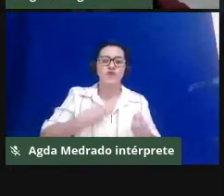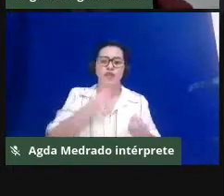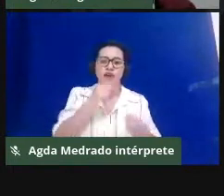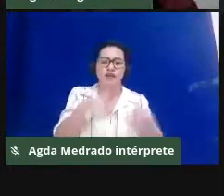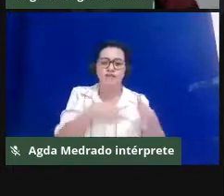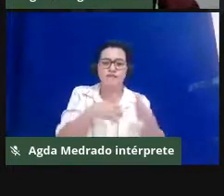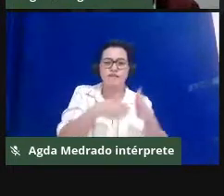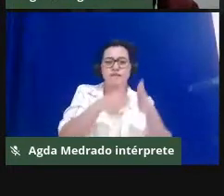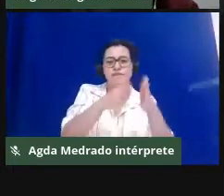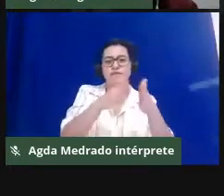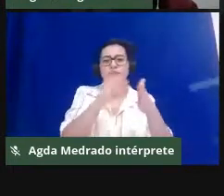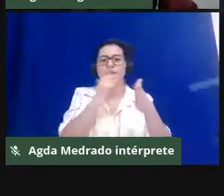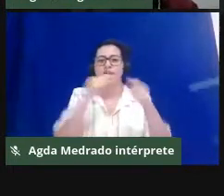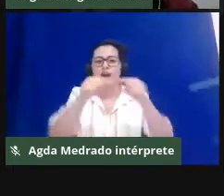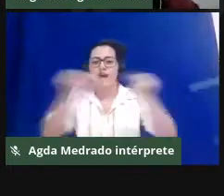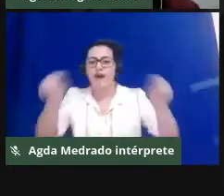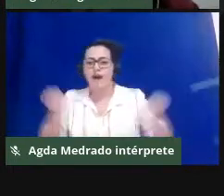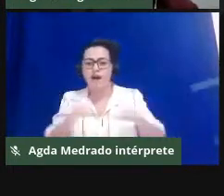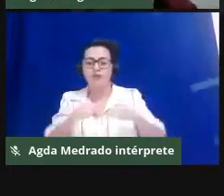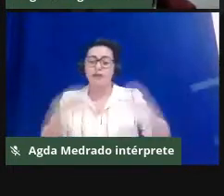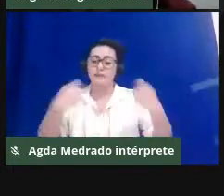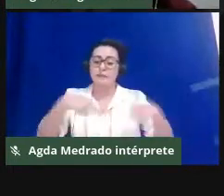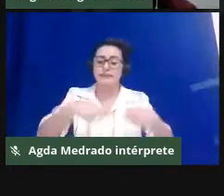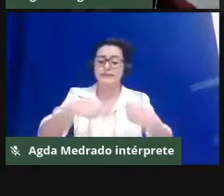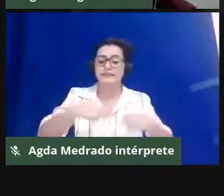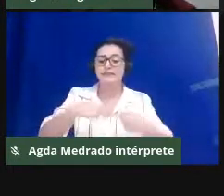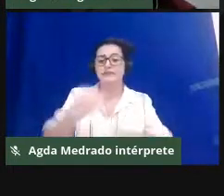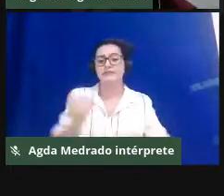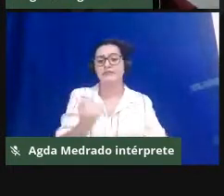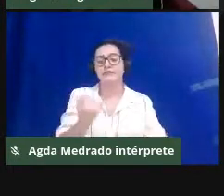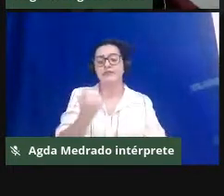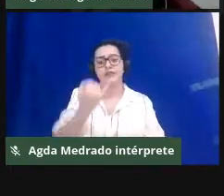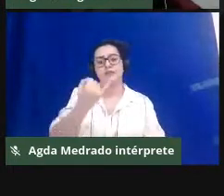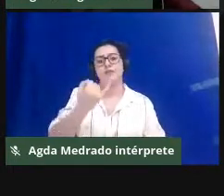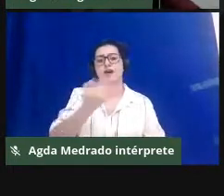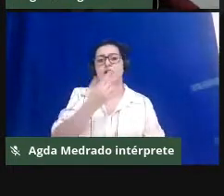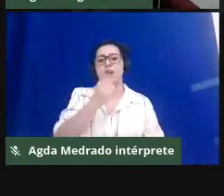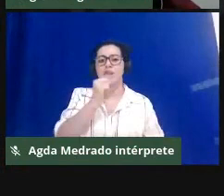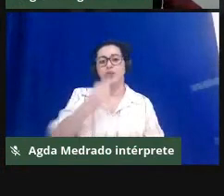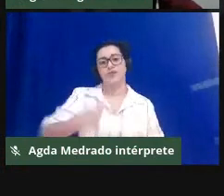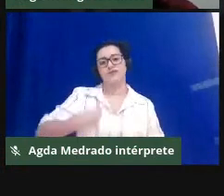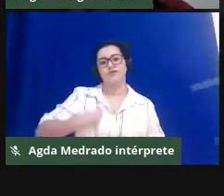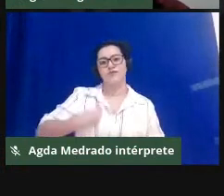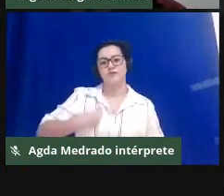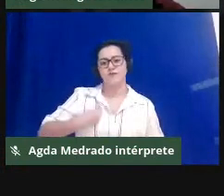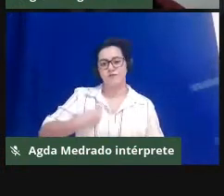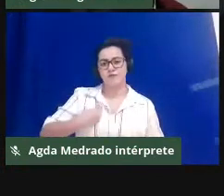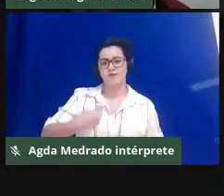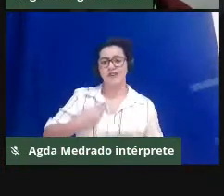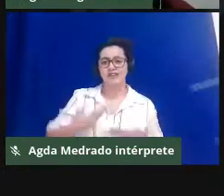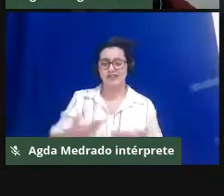do acesso à água para sobreviver. Entretanto, é justamente nesse segundo período que a gente está apresentando que